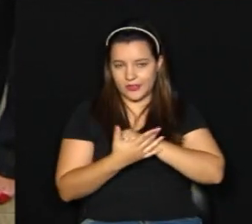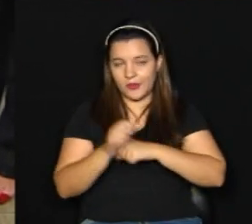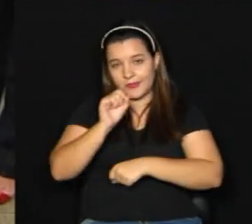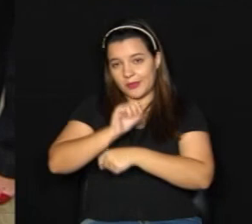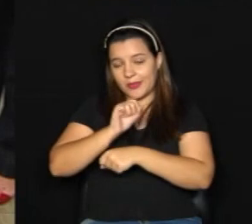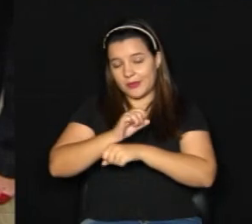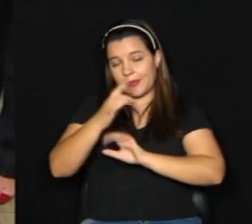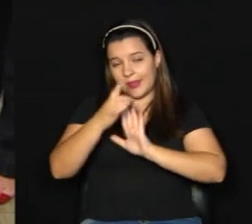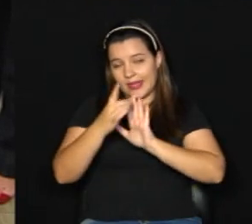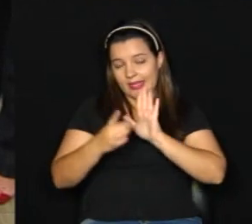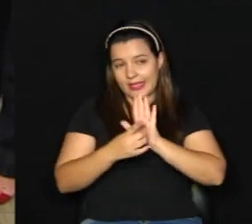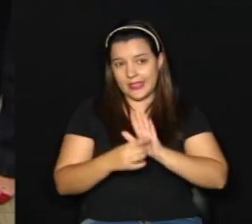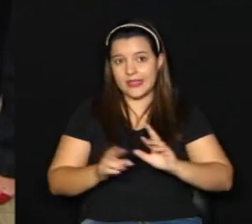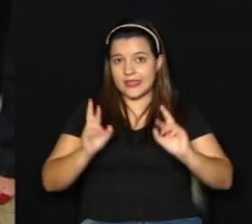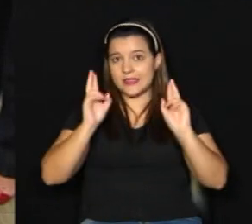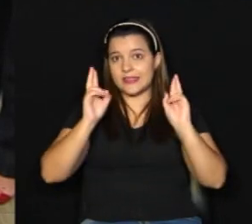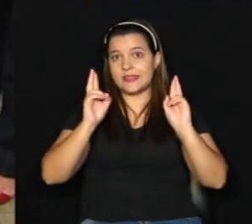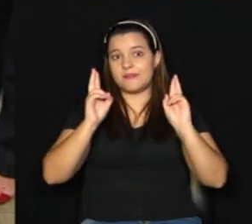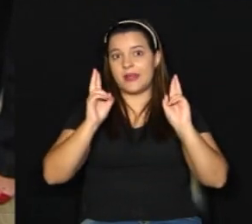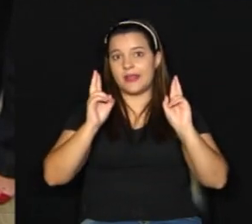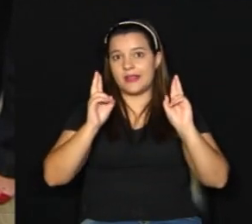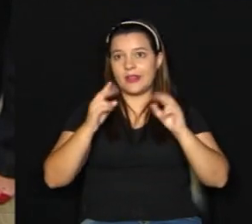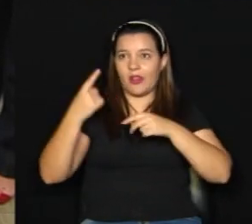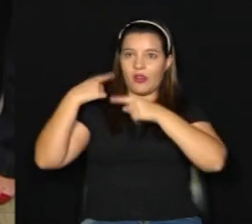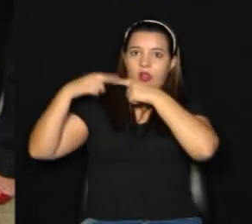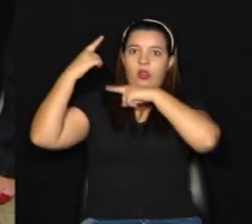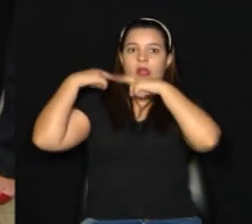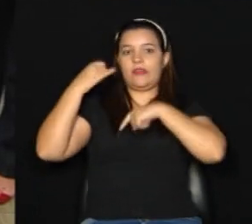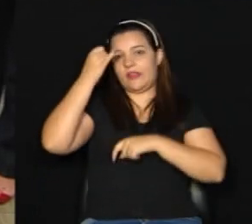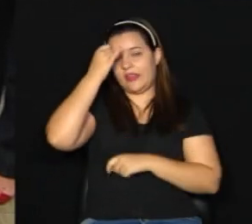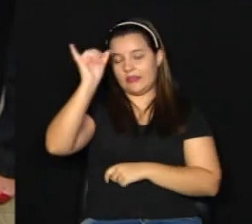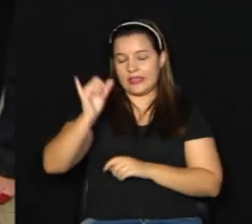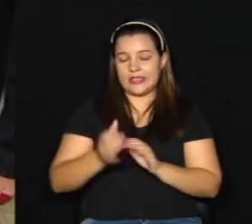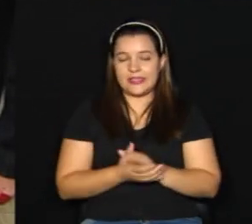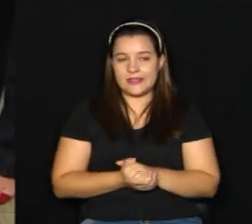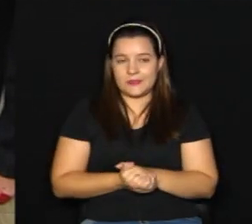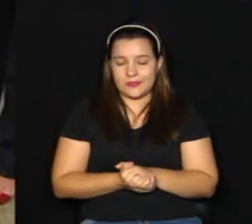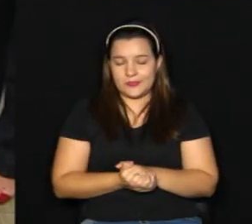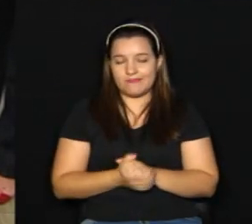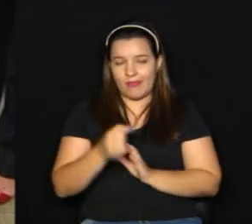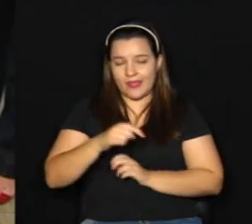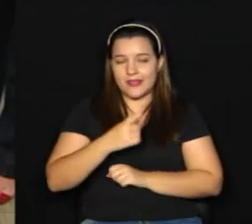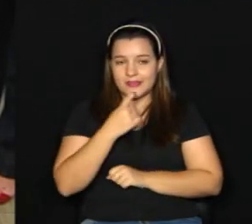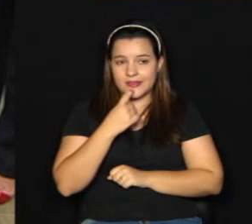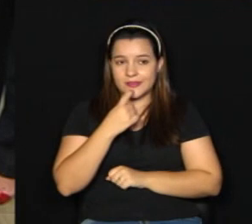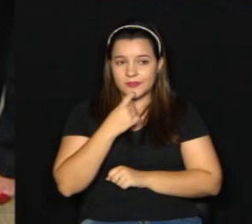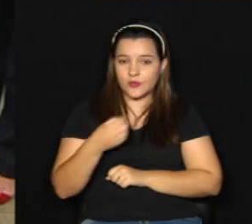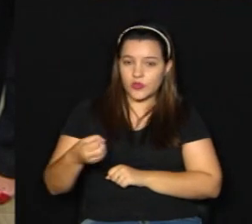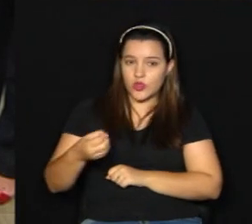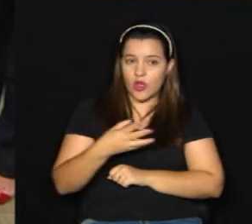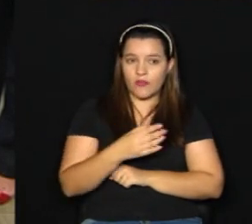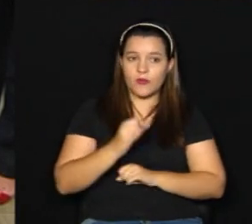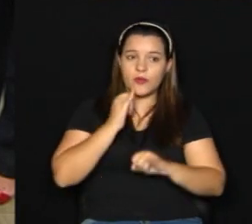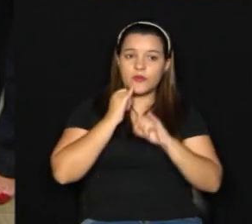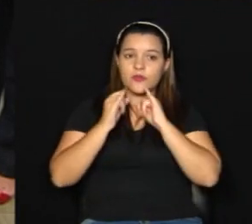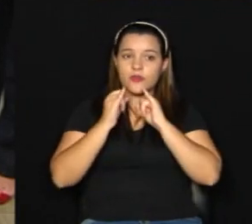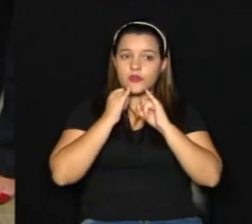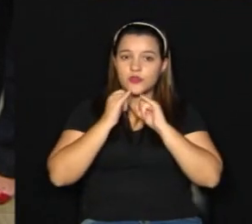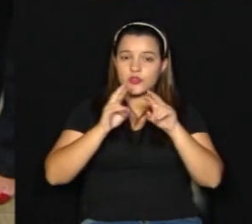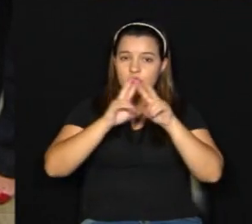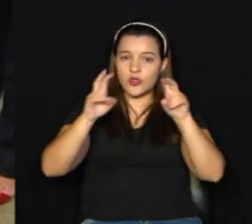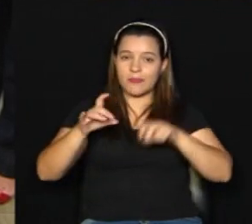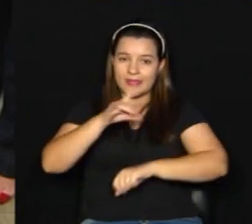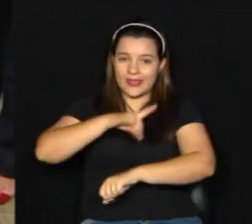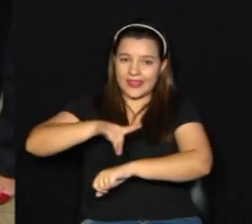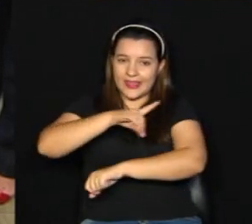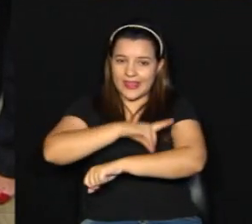-19. Esperamos que não precise retroceder, né, a cidade de Campinas. Novos dados em relação à dengue na